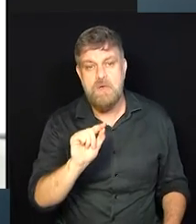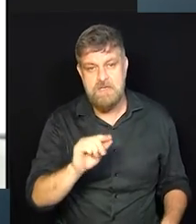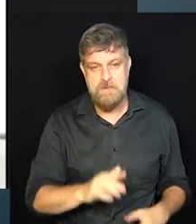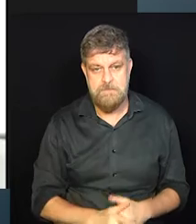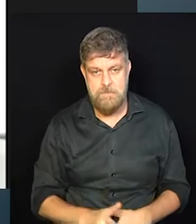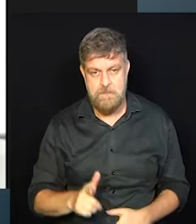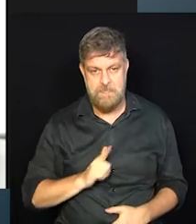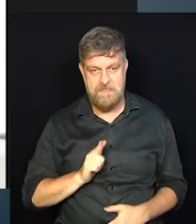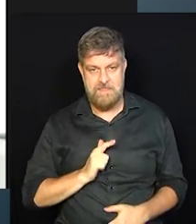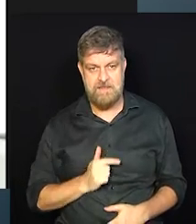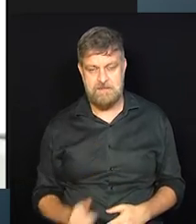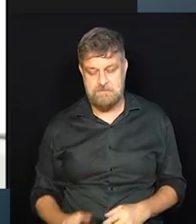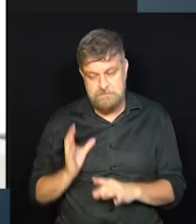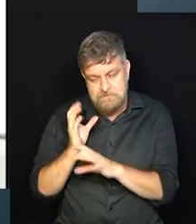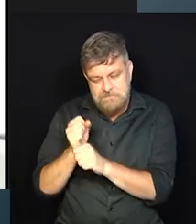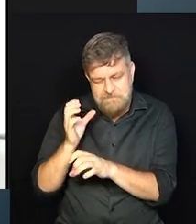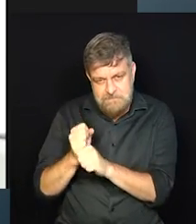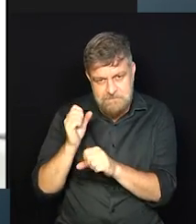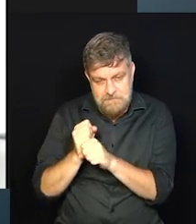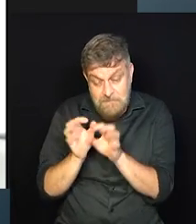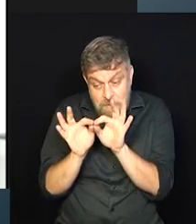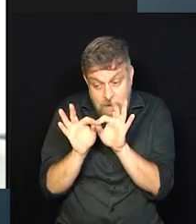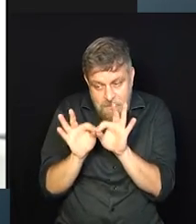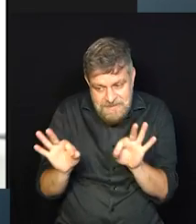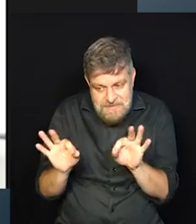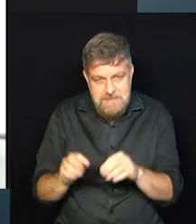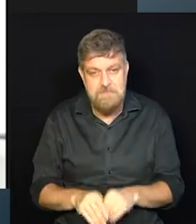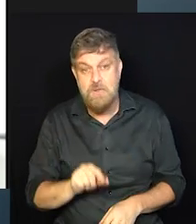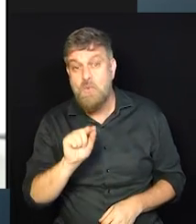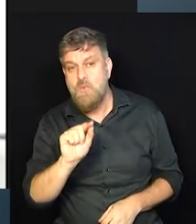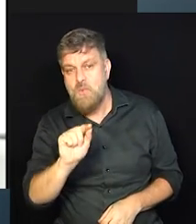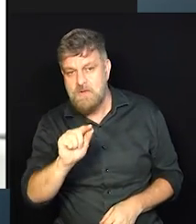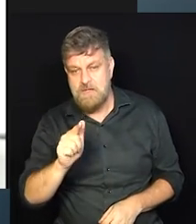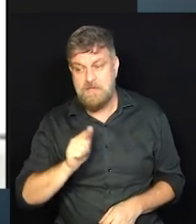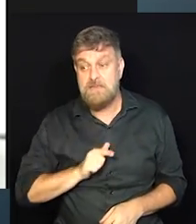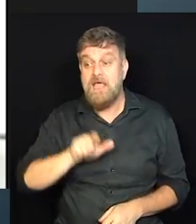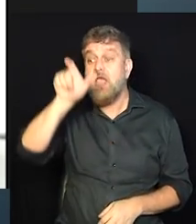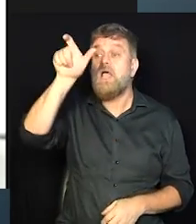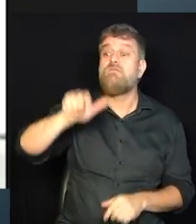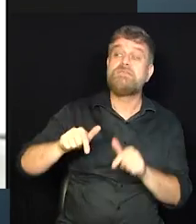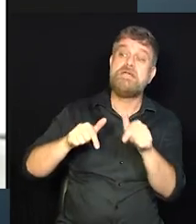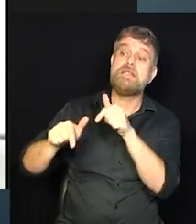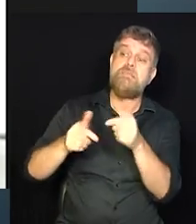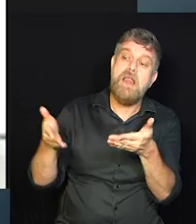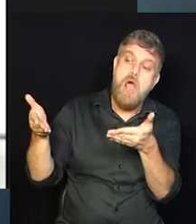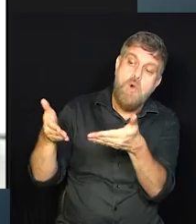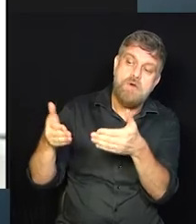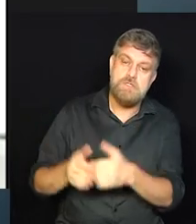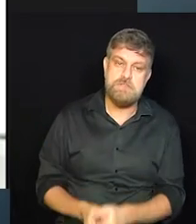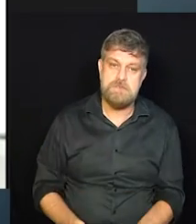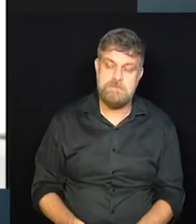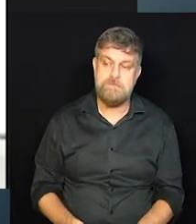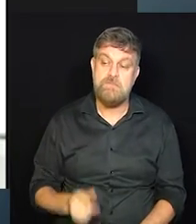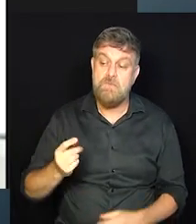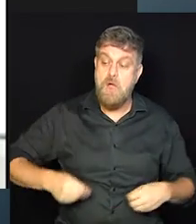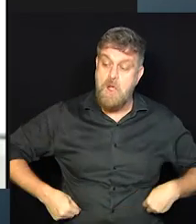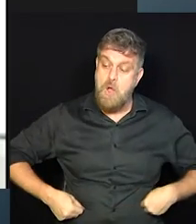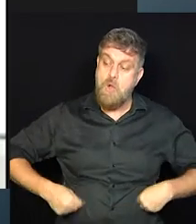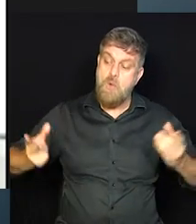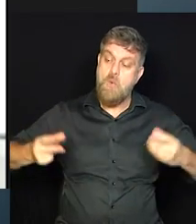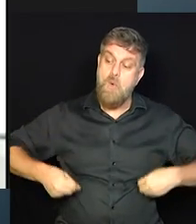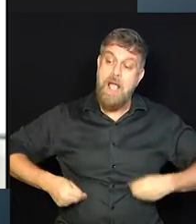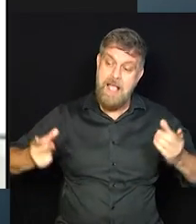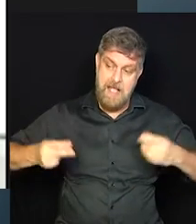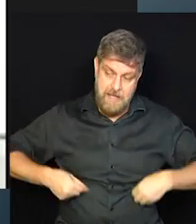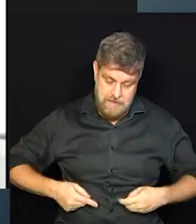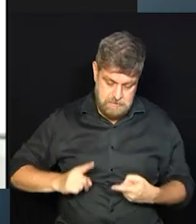que é pontinha de padaria mesmo, é bem simples, que é o jeito que você trabalha hoje, quanto é o custo